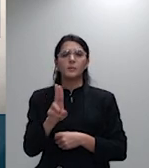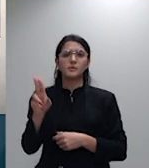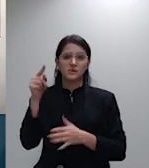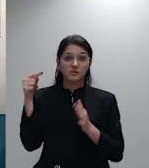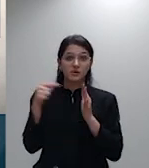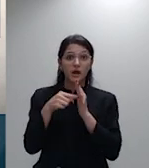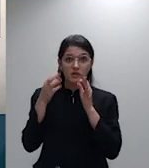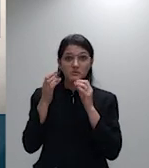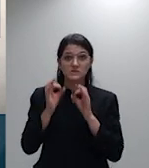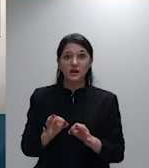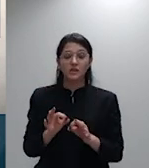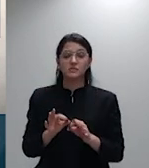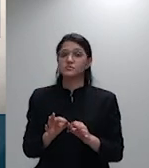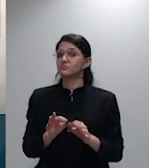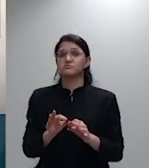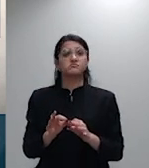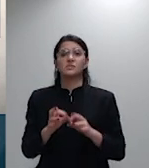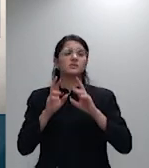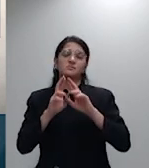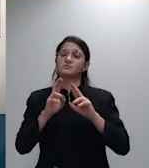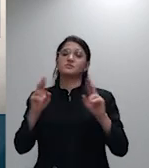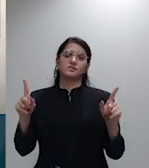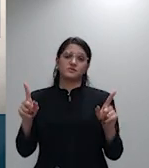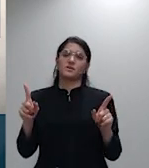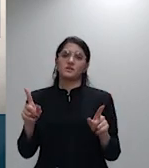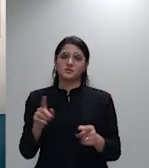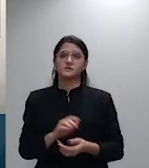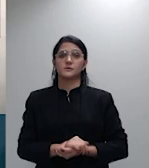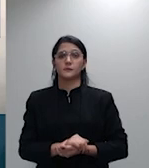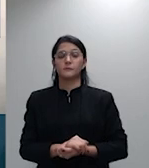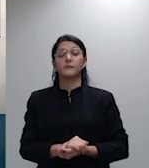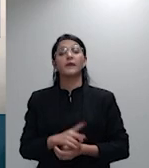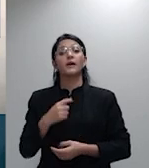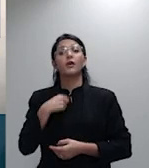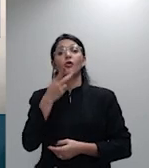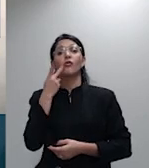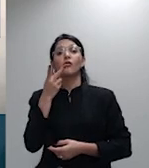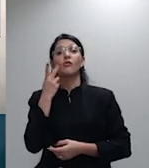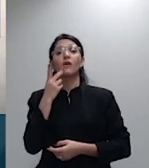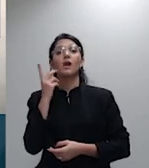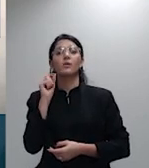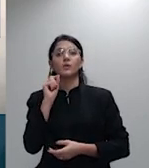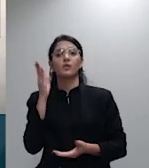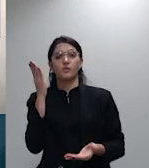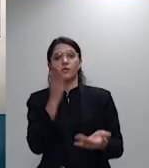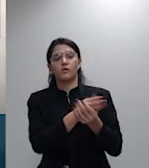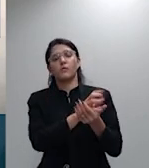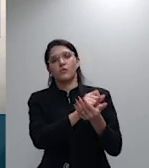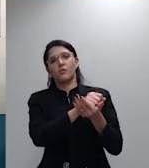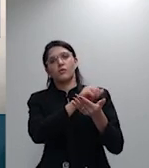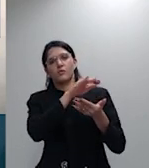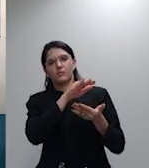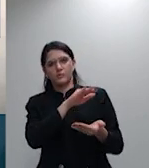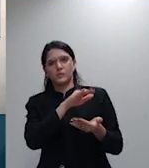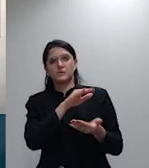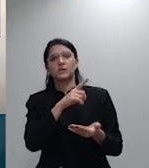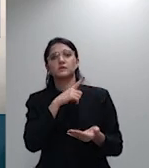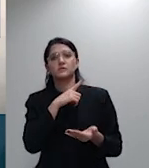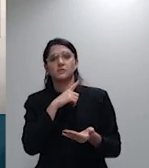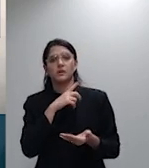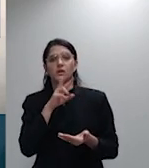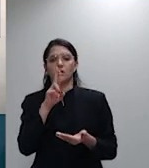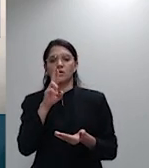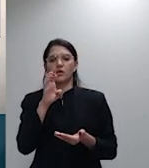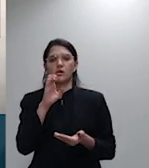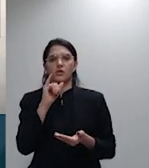eu digo aqui essa ação recisória proposta em fevereiro de 2014 contra uma